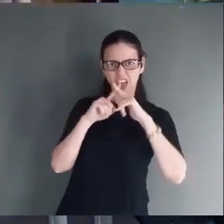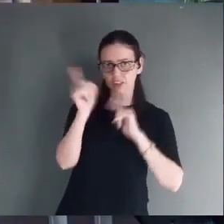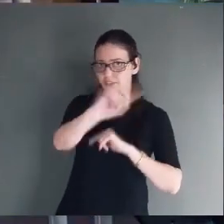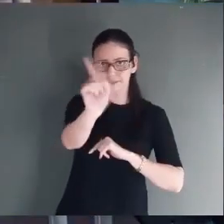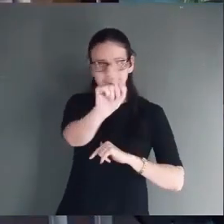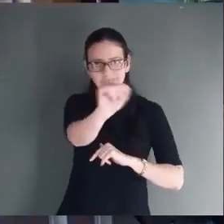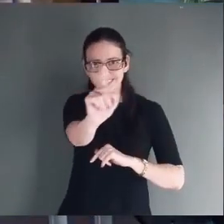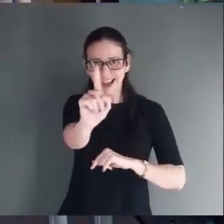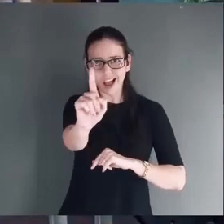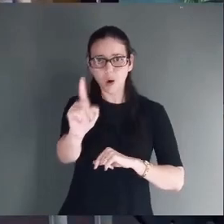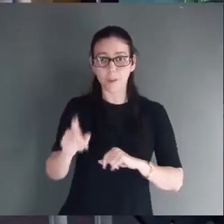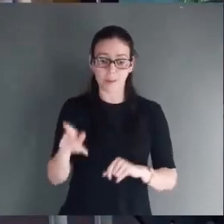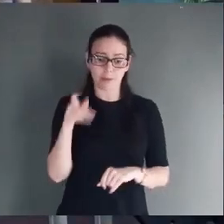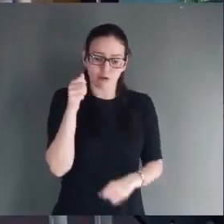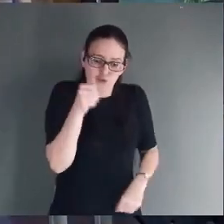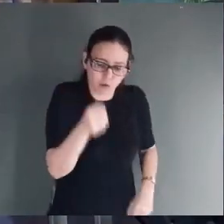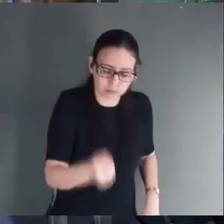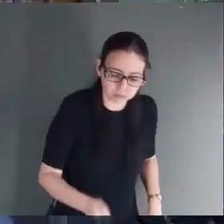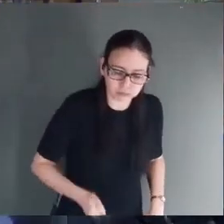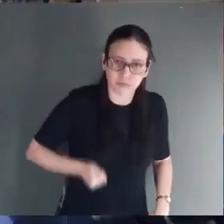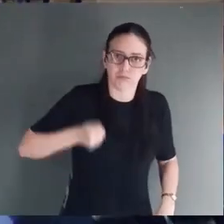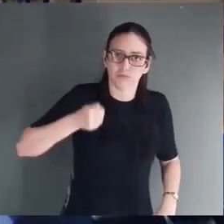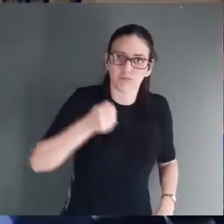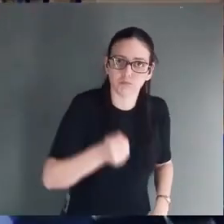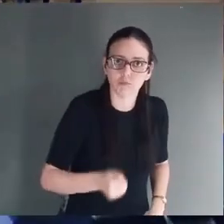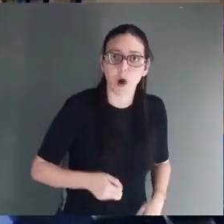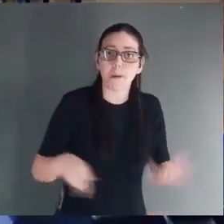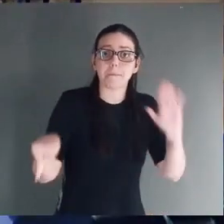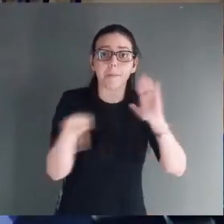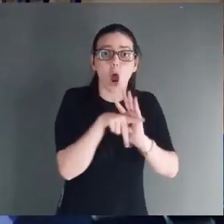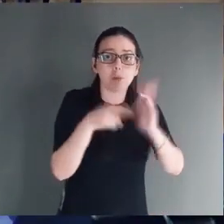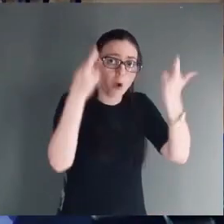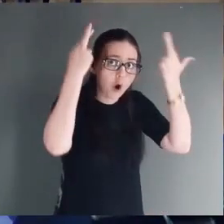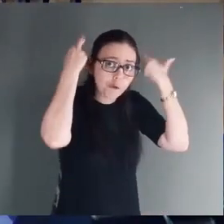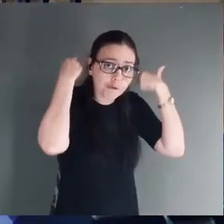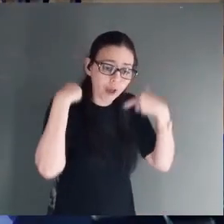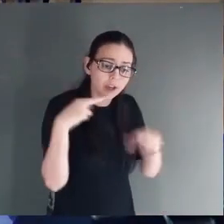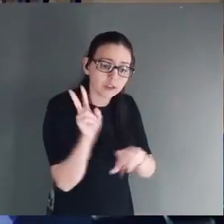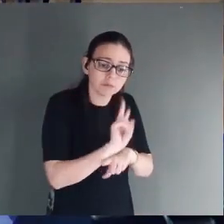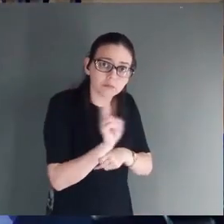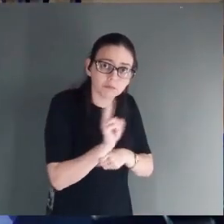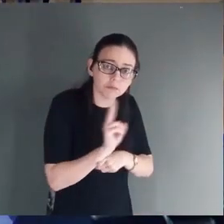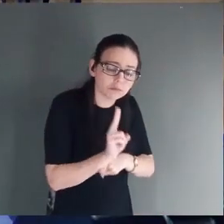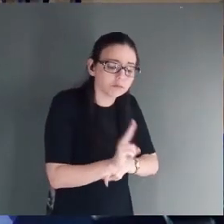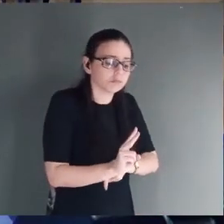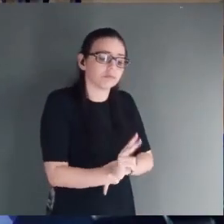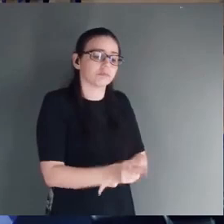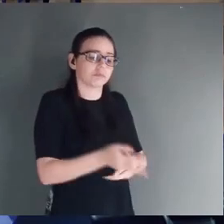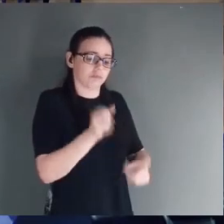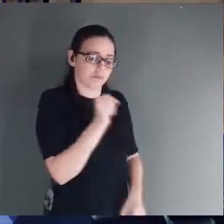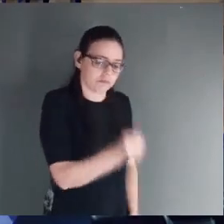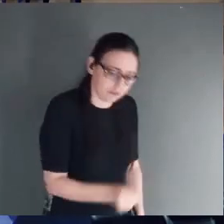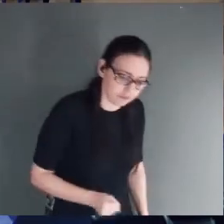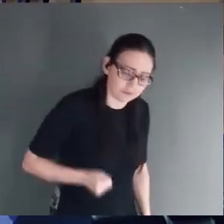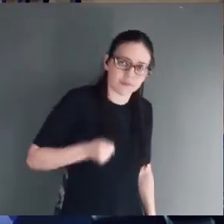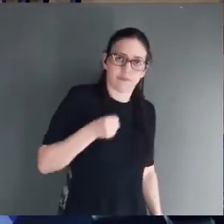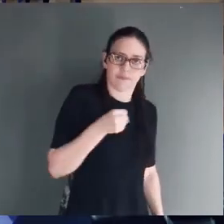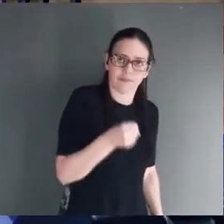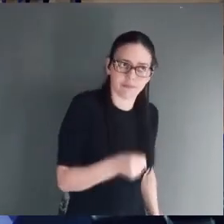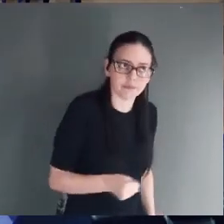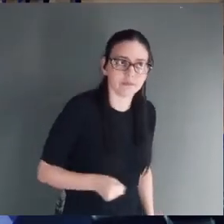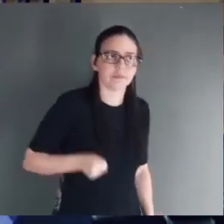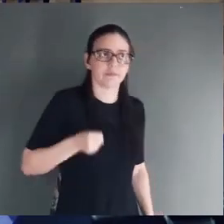Não é pastor como você conhece, vestido, bem arrumado, ali na frente, não. Eram pastores de